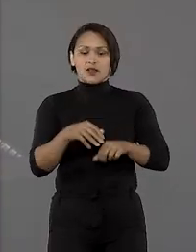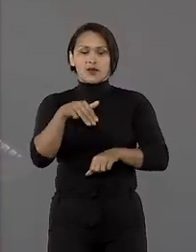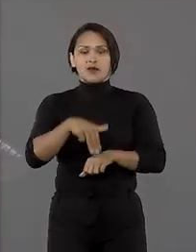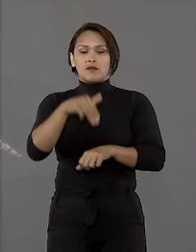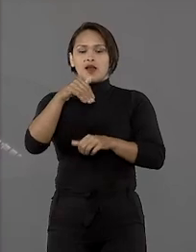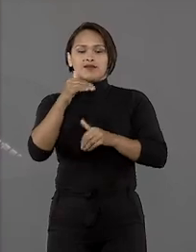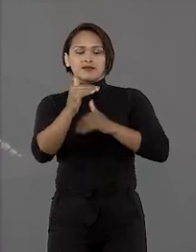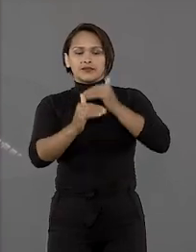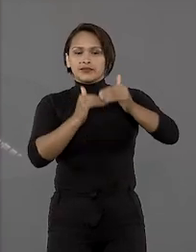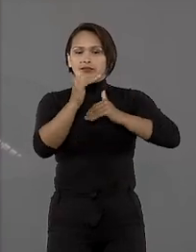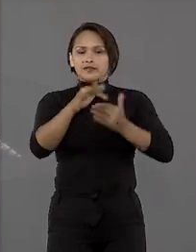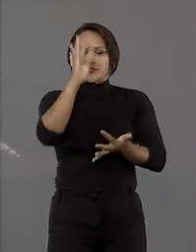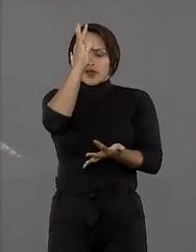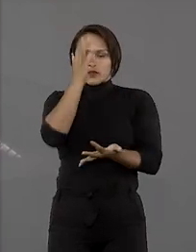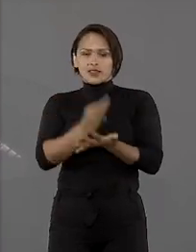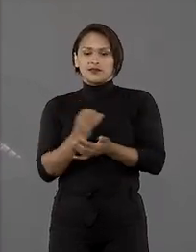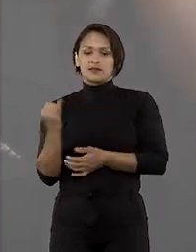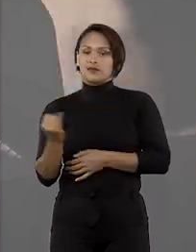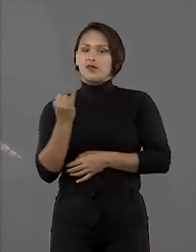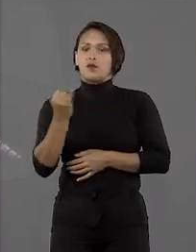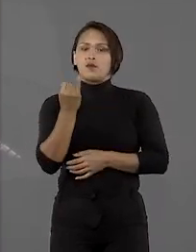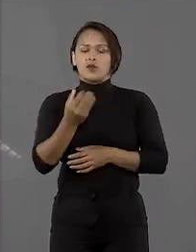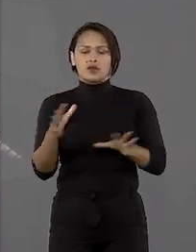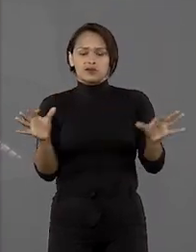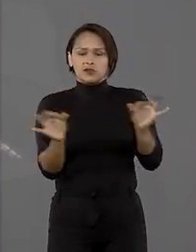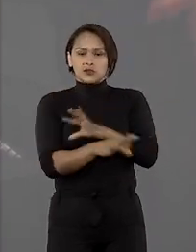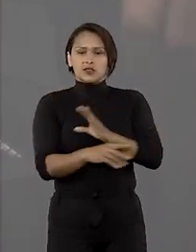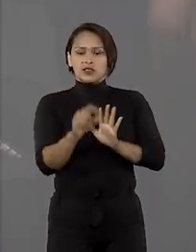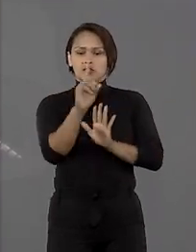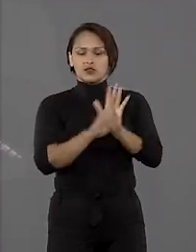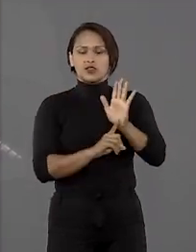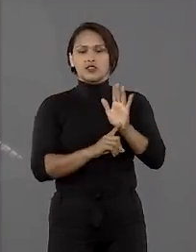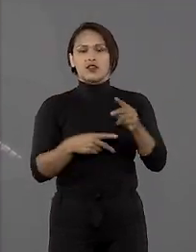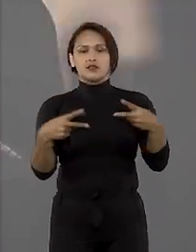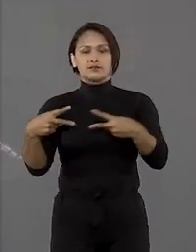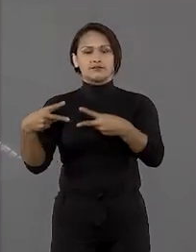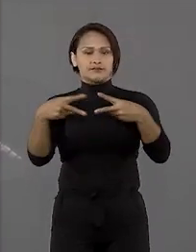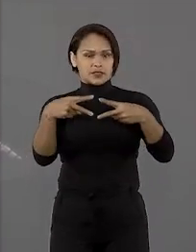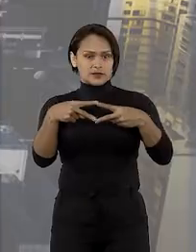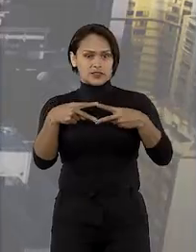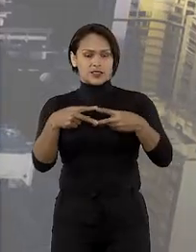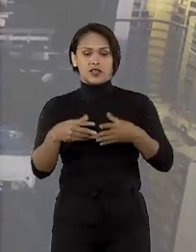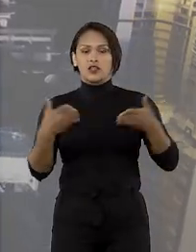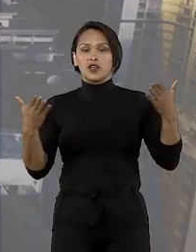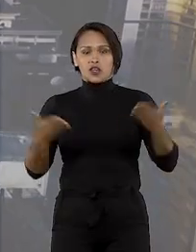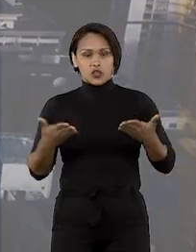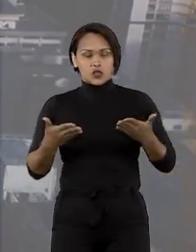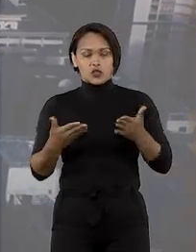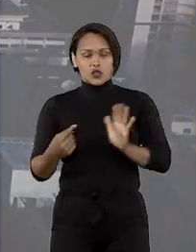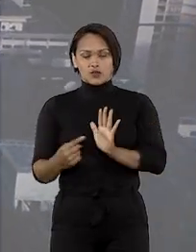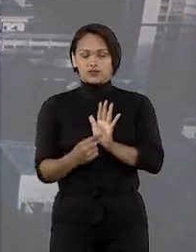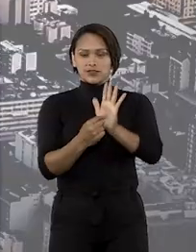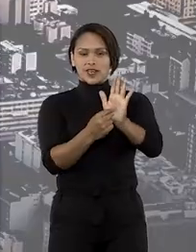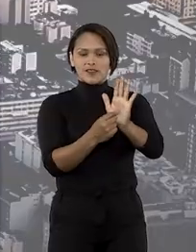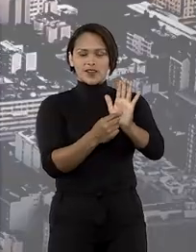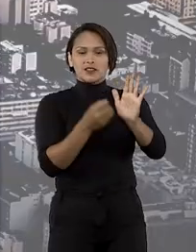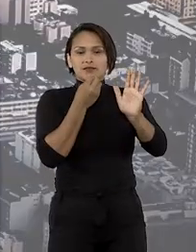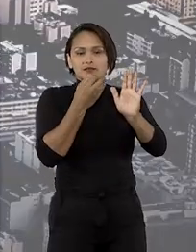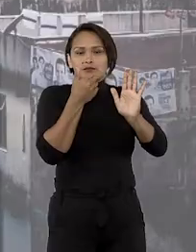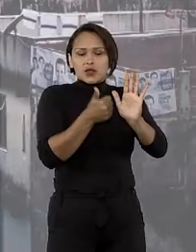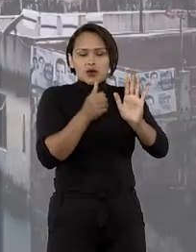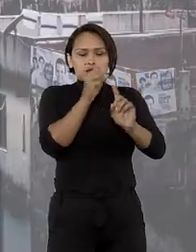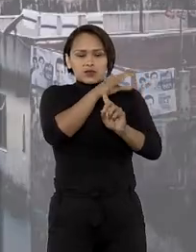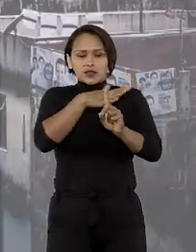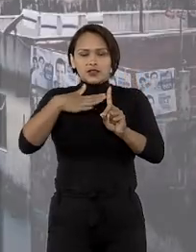magistrado desenvolveu teses importantes de concretização de direitos previdenciários, que hoje trazem reflexos